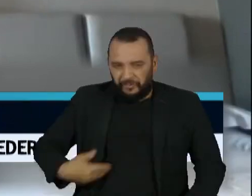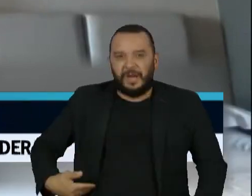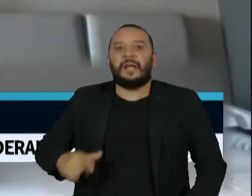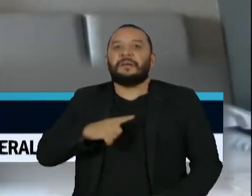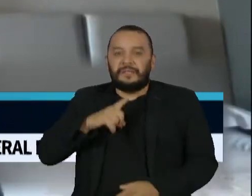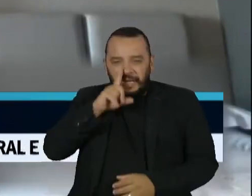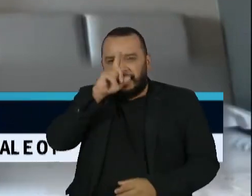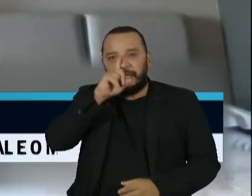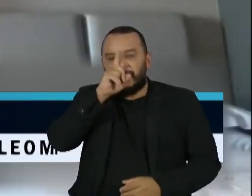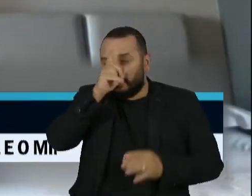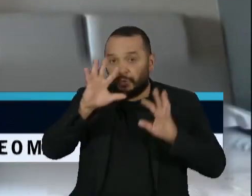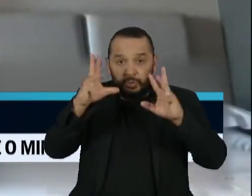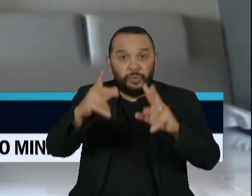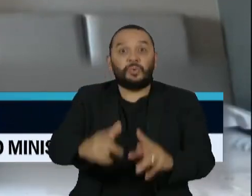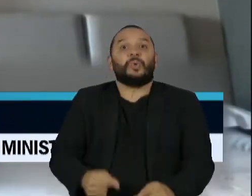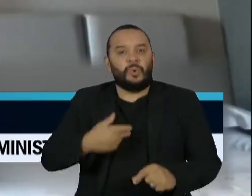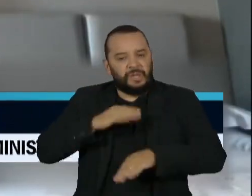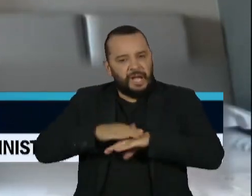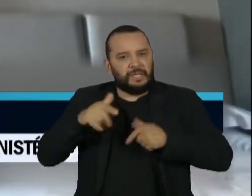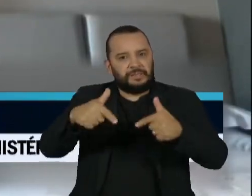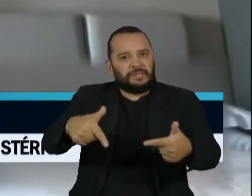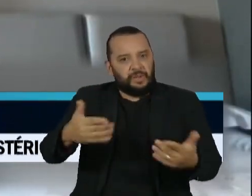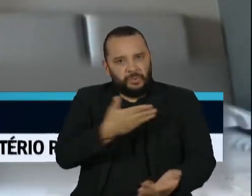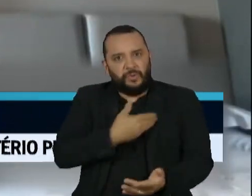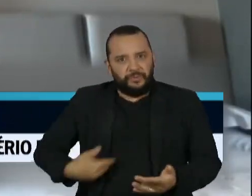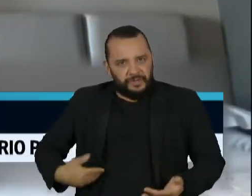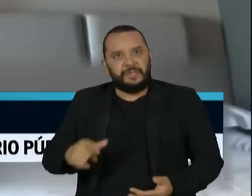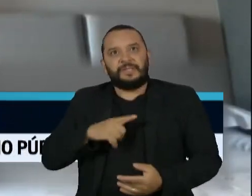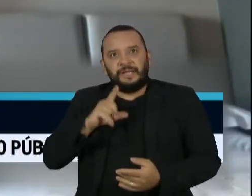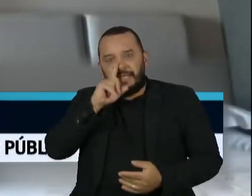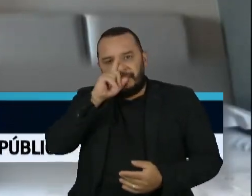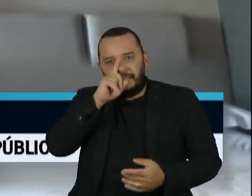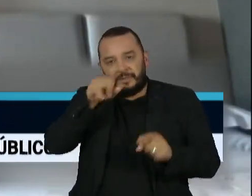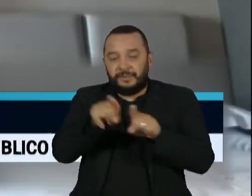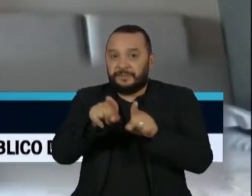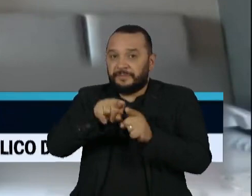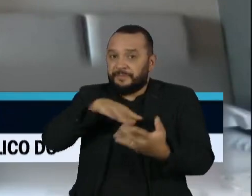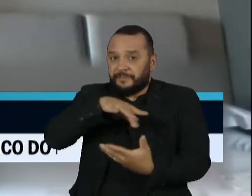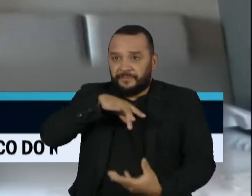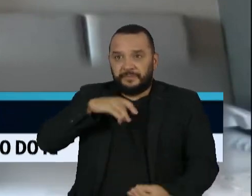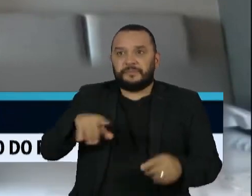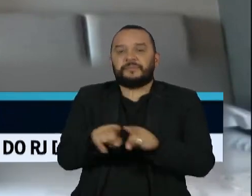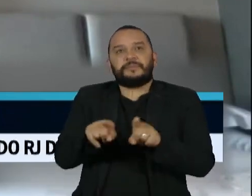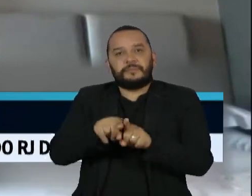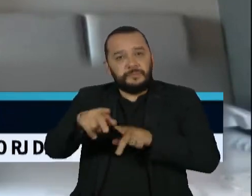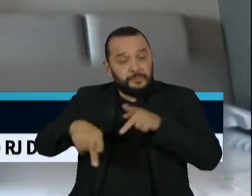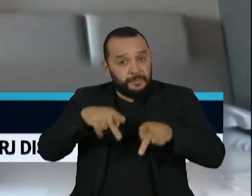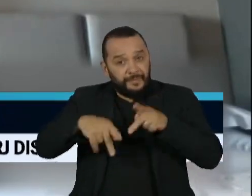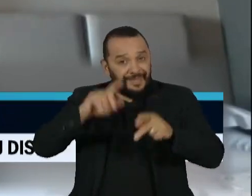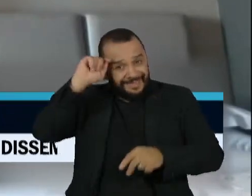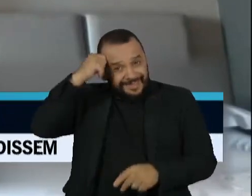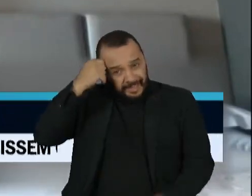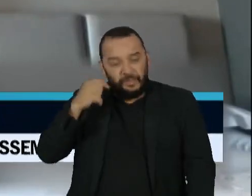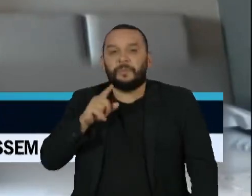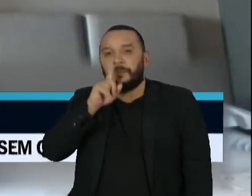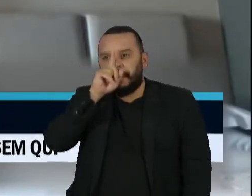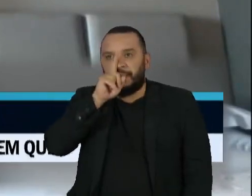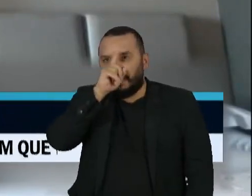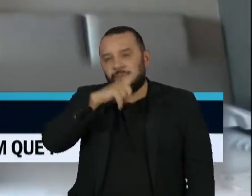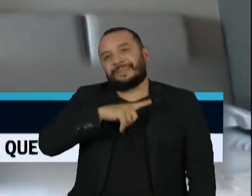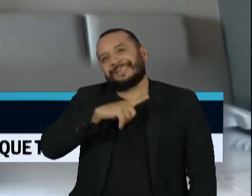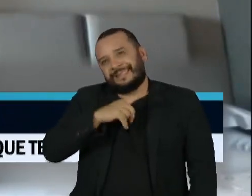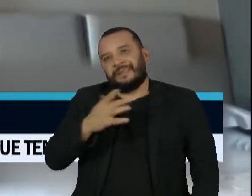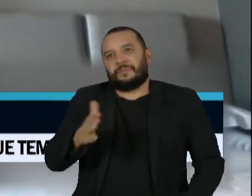políticas desse país seguem correndo risco, a democracia segue em risco, o povo negro também, e a gente precisa